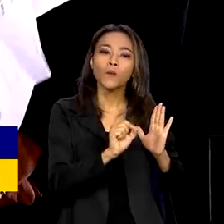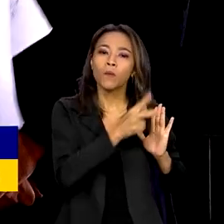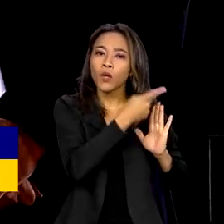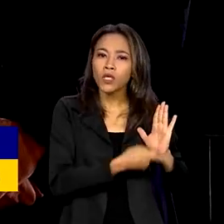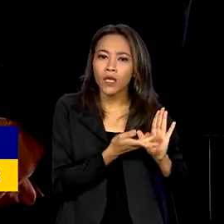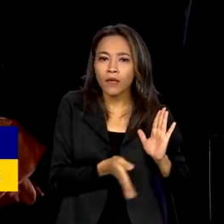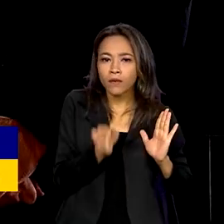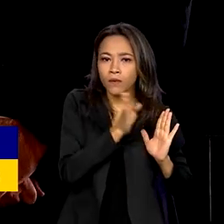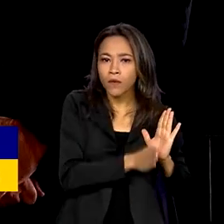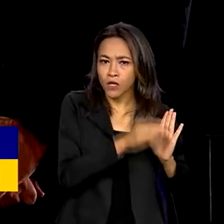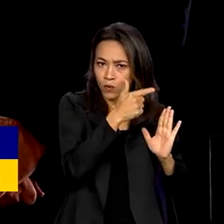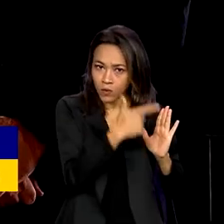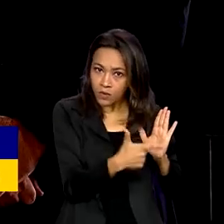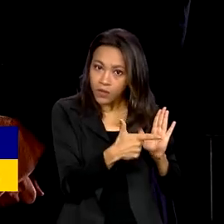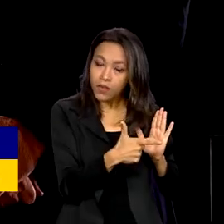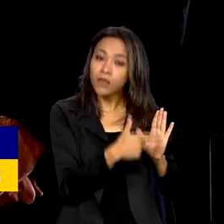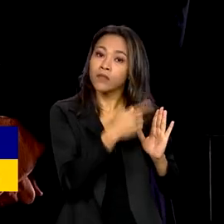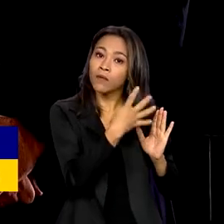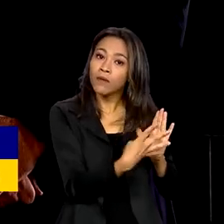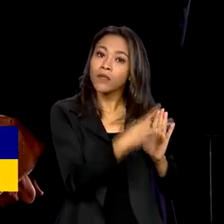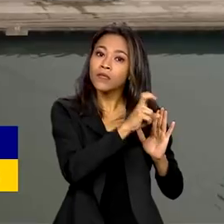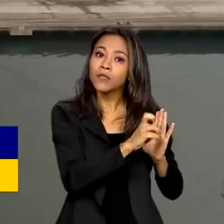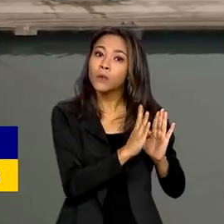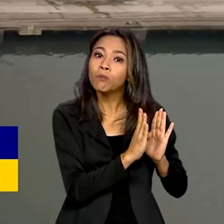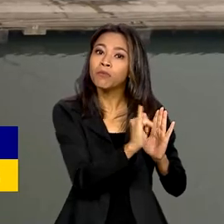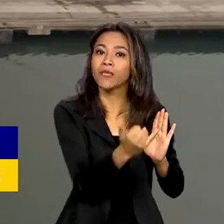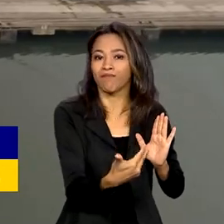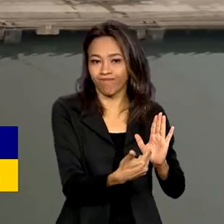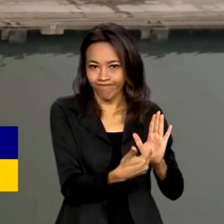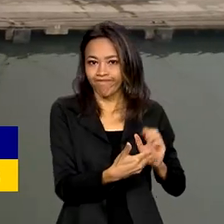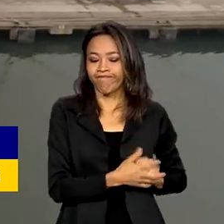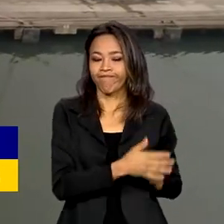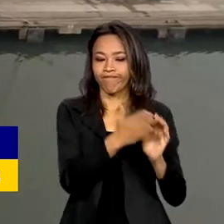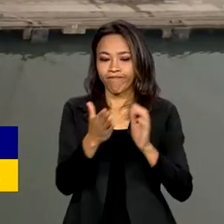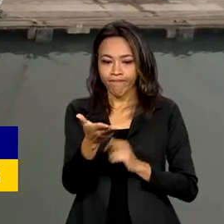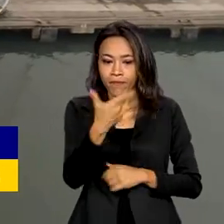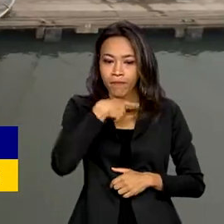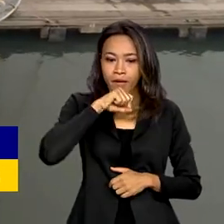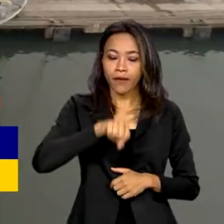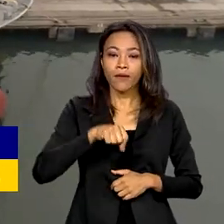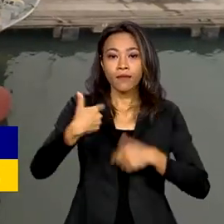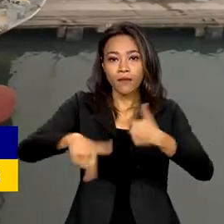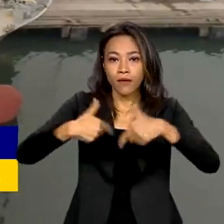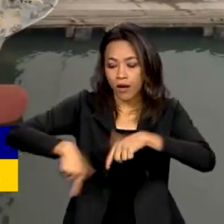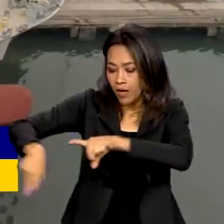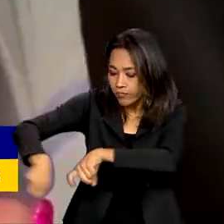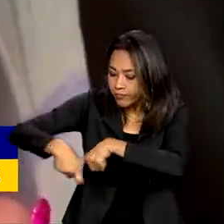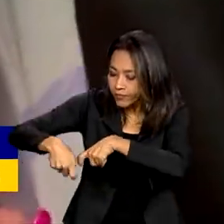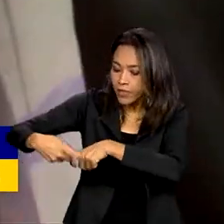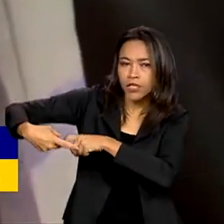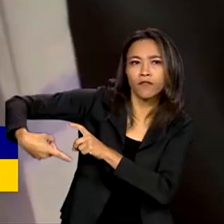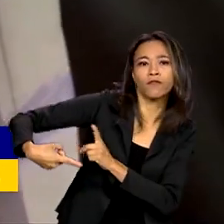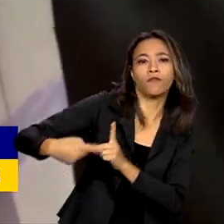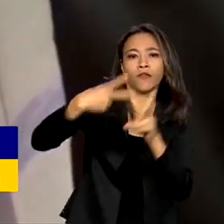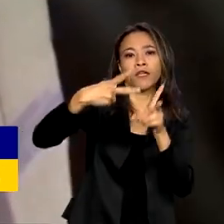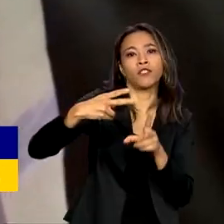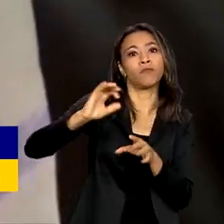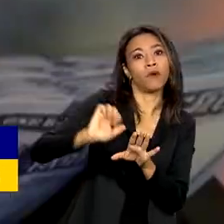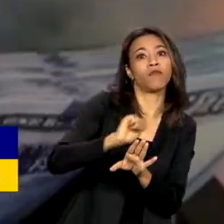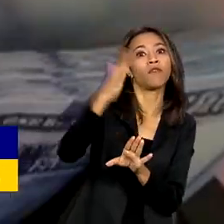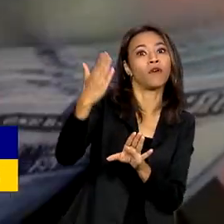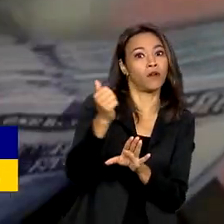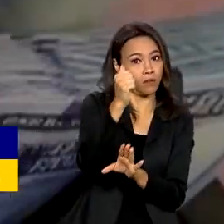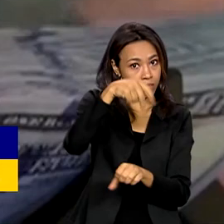245 bilhões. Para os produtores rurais que exportam, o governo federal